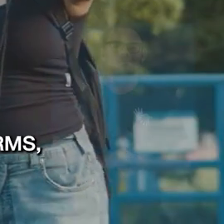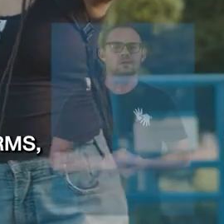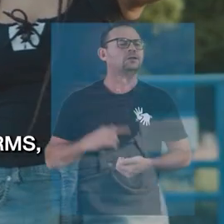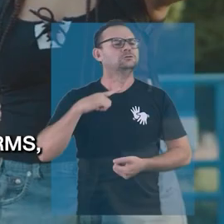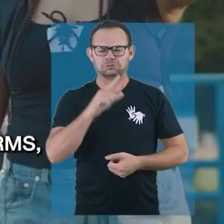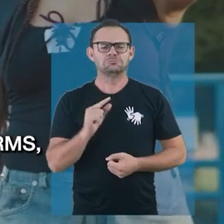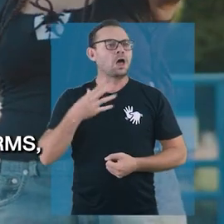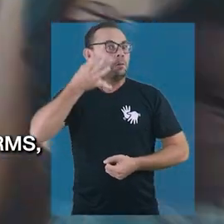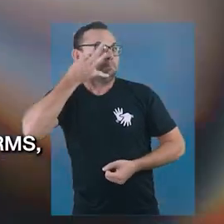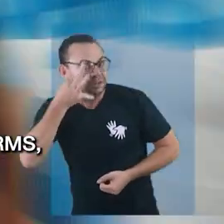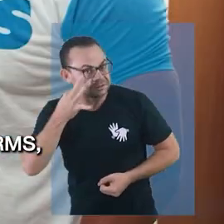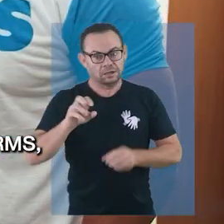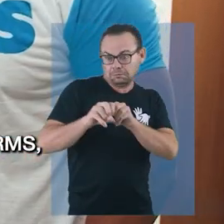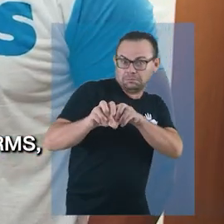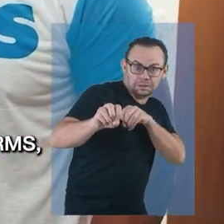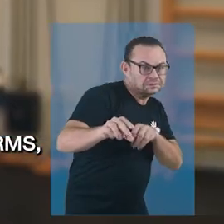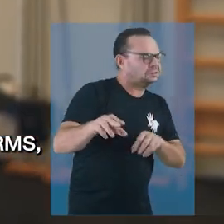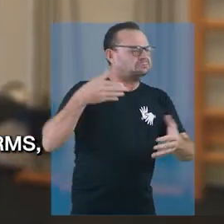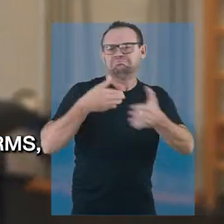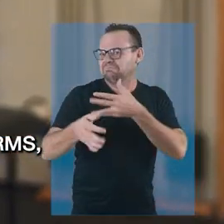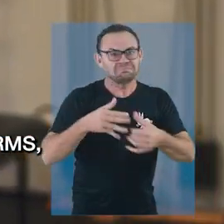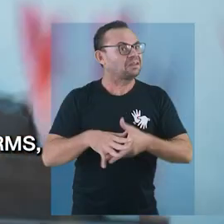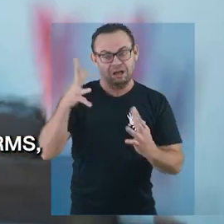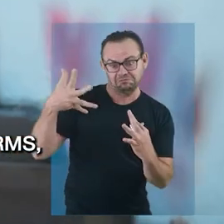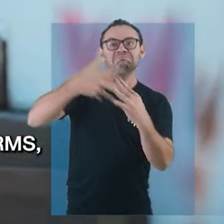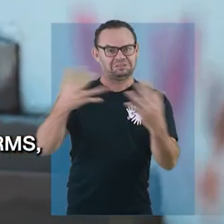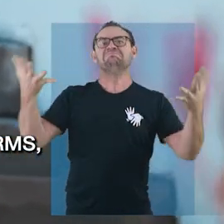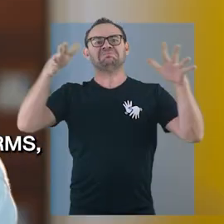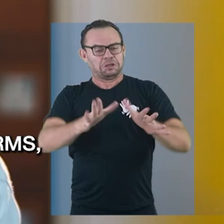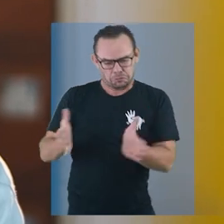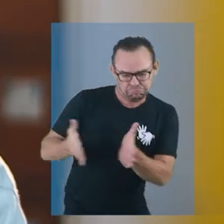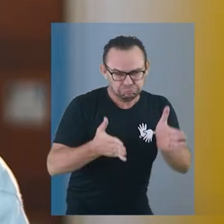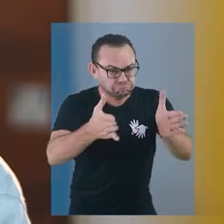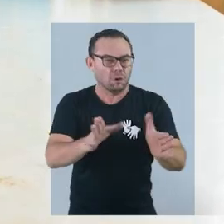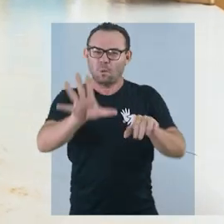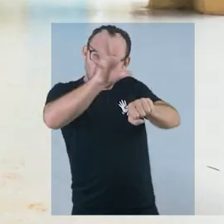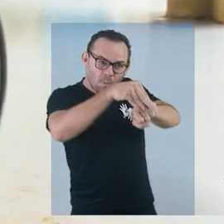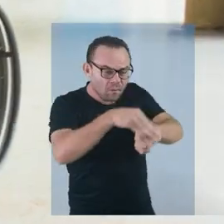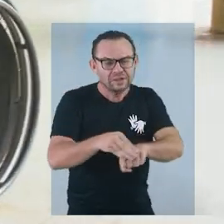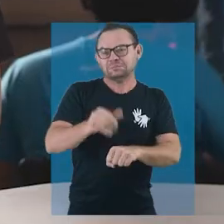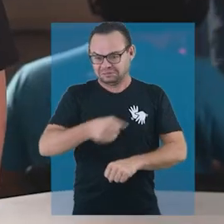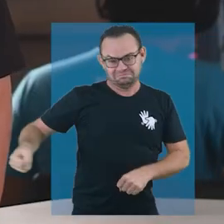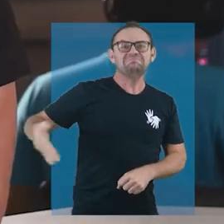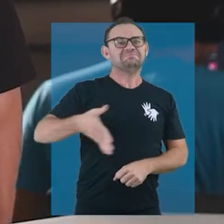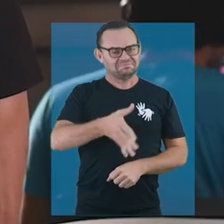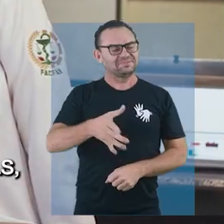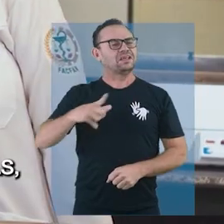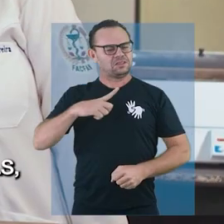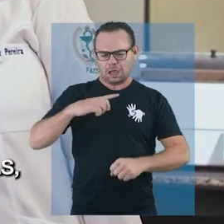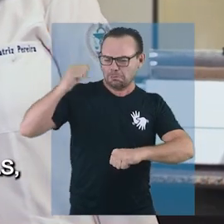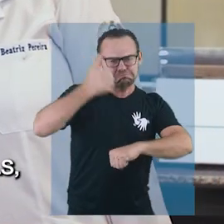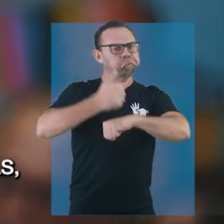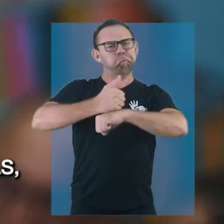De maneira presencial ou à distância, a UFMS inclui pessoas nos caminhos do conhecimento e da inovação,